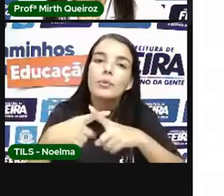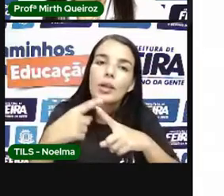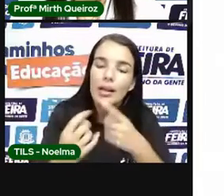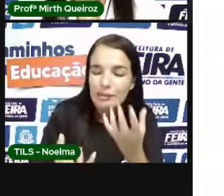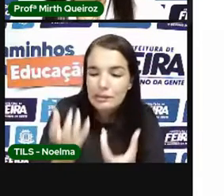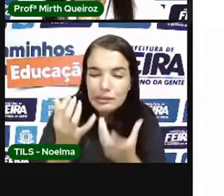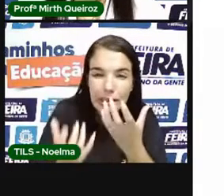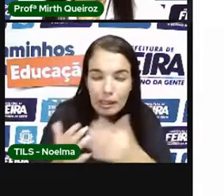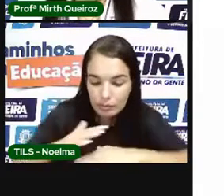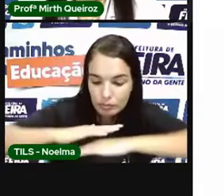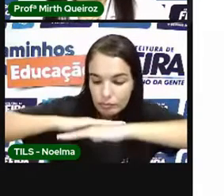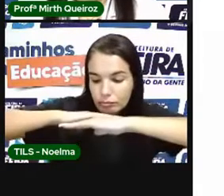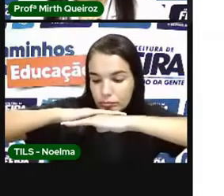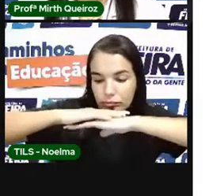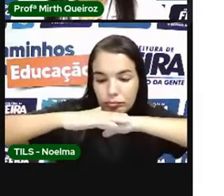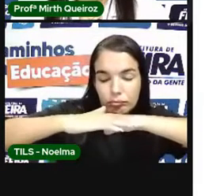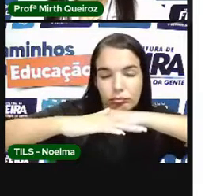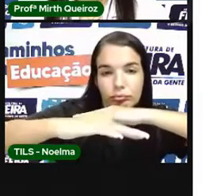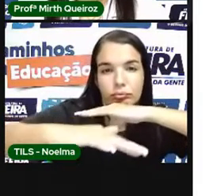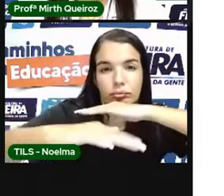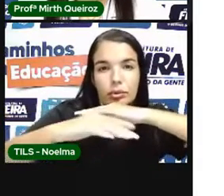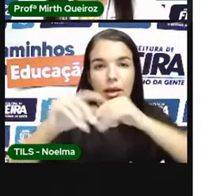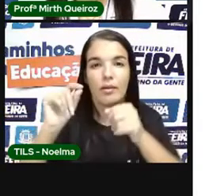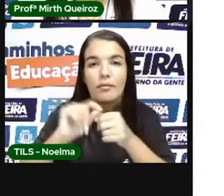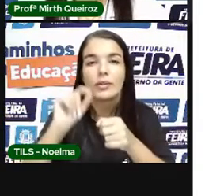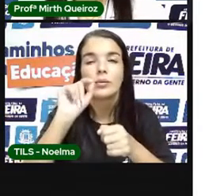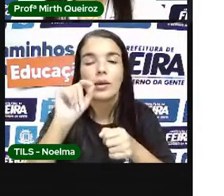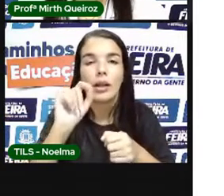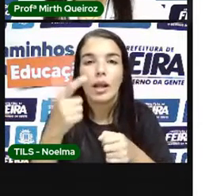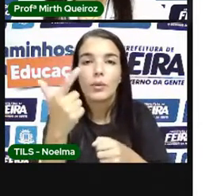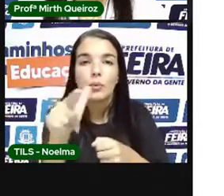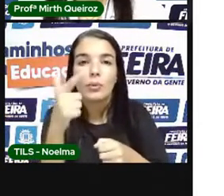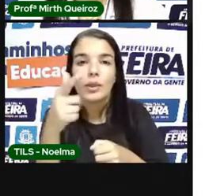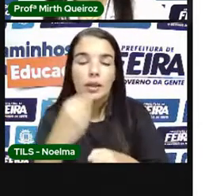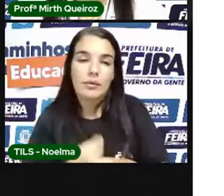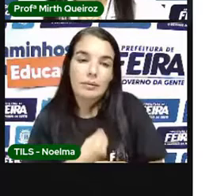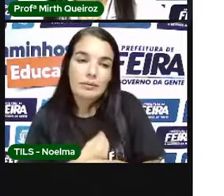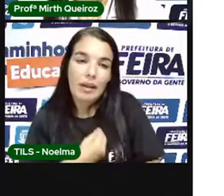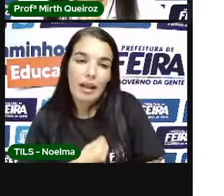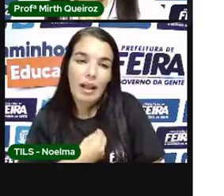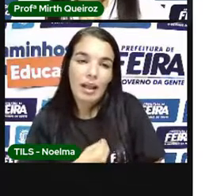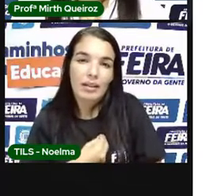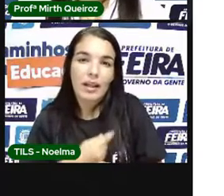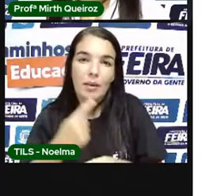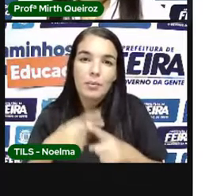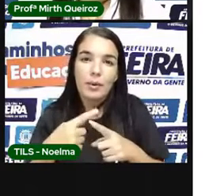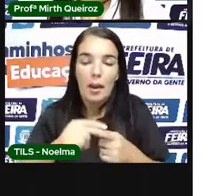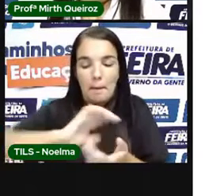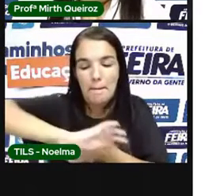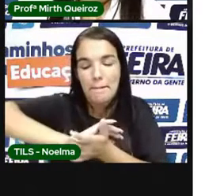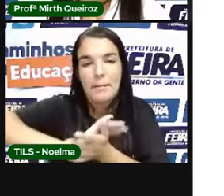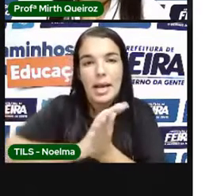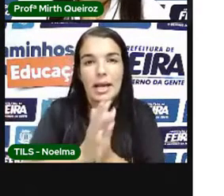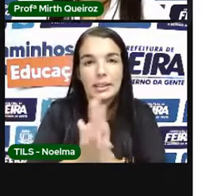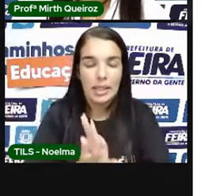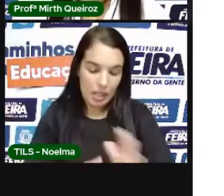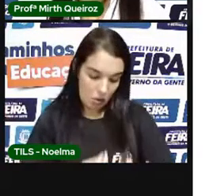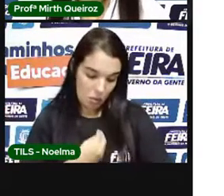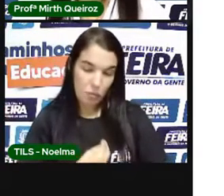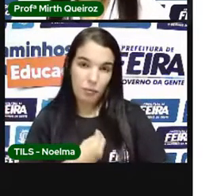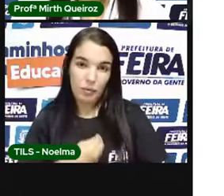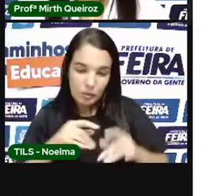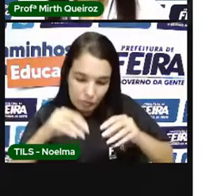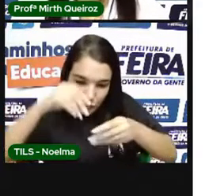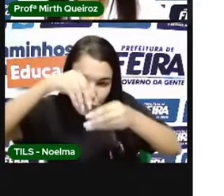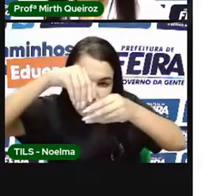queimado ali Sobre o solo Ele além de retirar Os nutrientes Do solo Ele ainda vai matar Os organismos Vivos Que